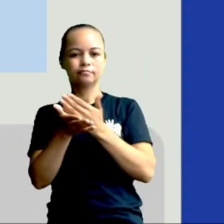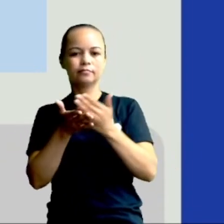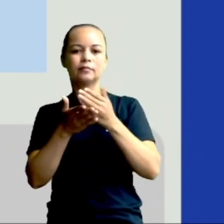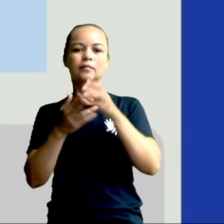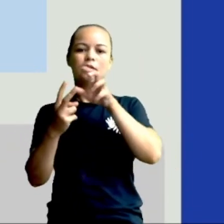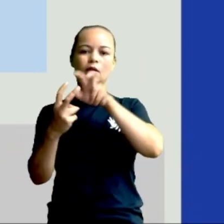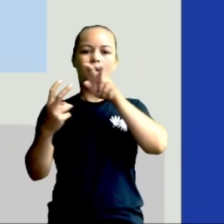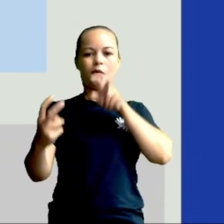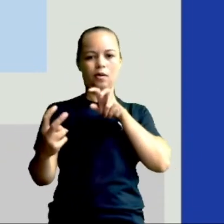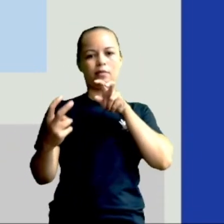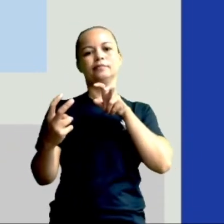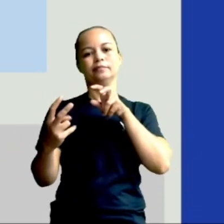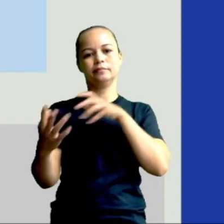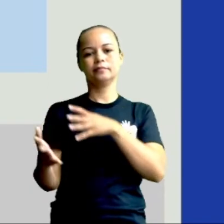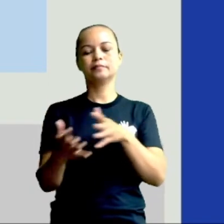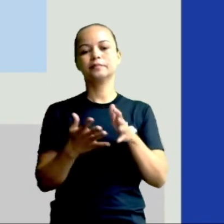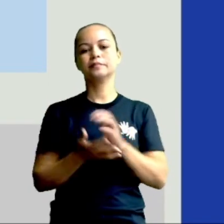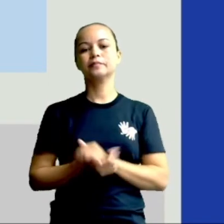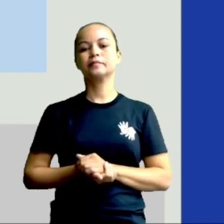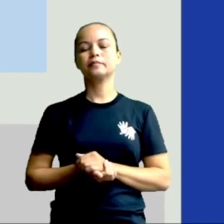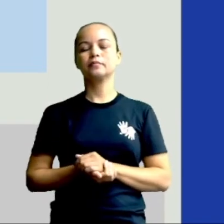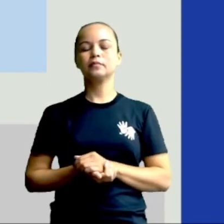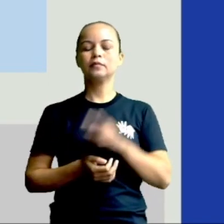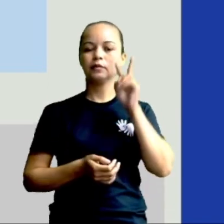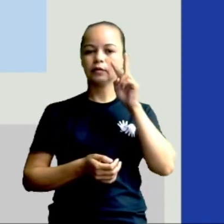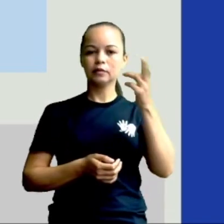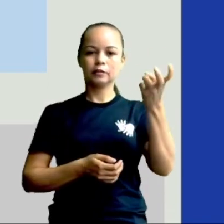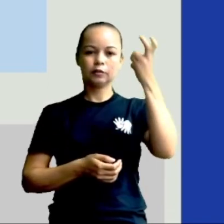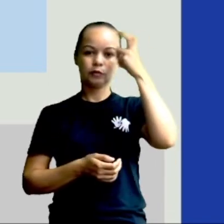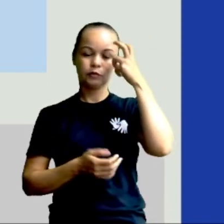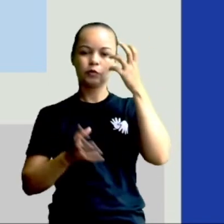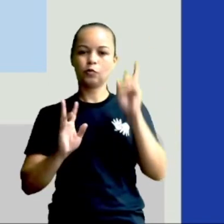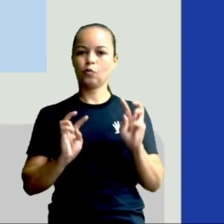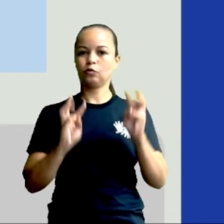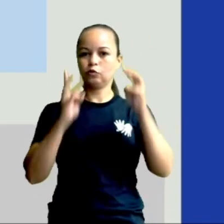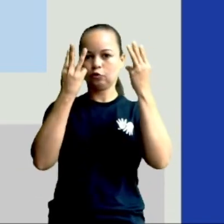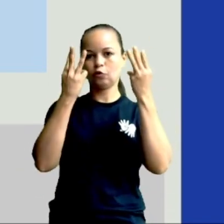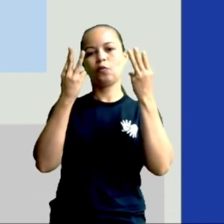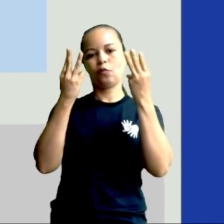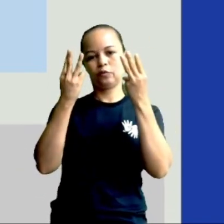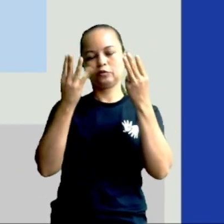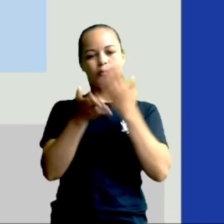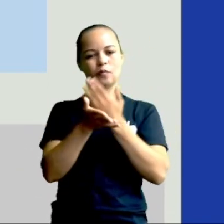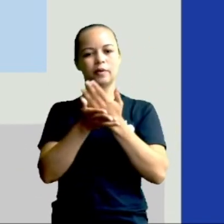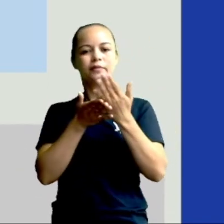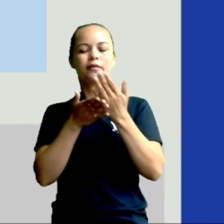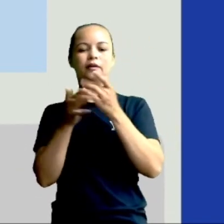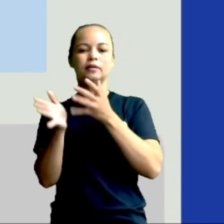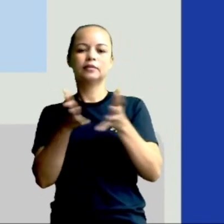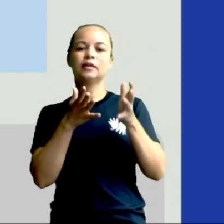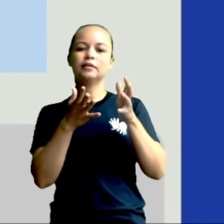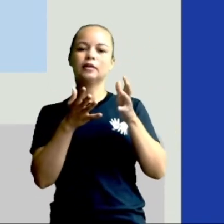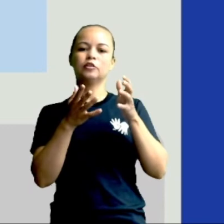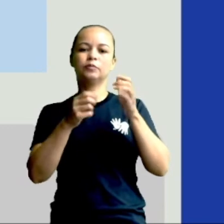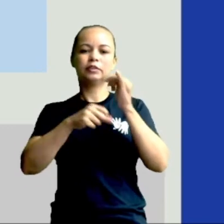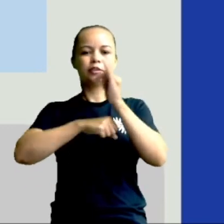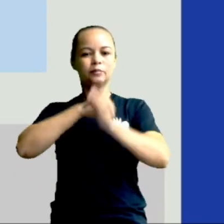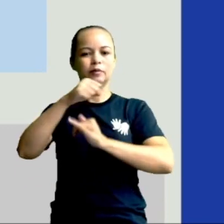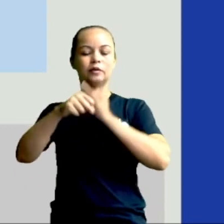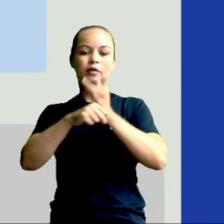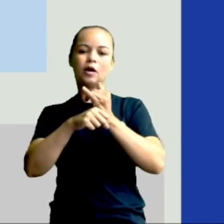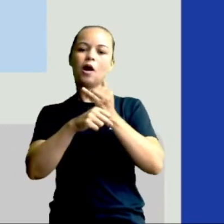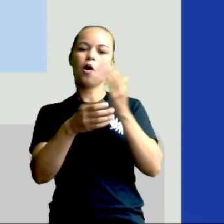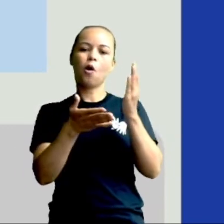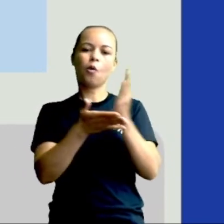A gente viu também a questão da cultura nas telinhas, né? Que os shows passaram a ser transmitidos pela internet, alguns de